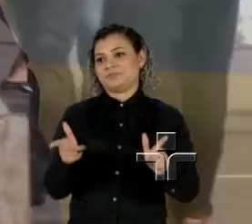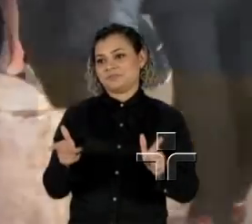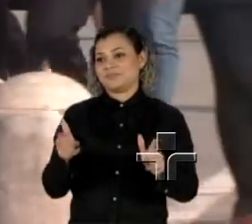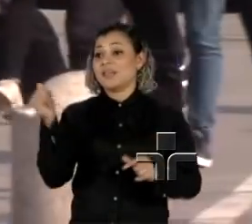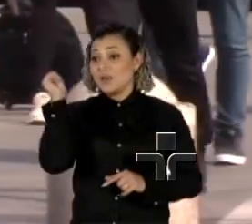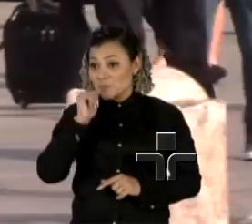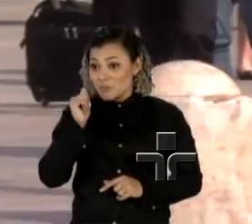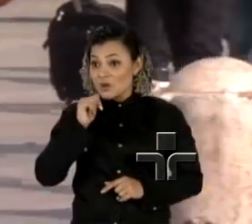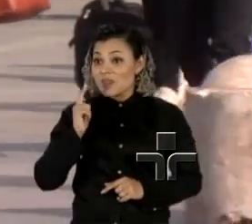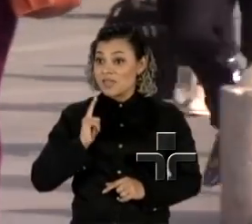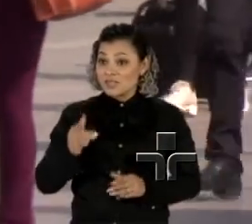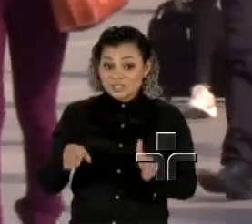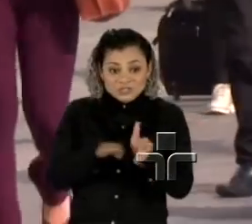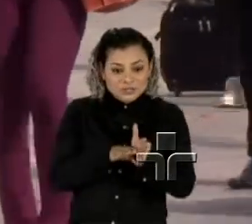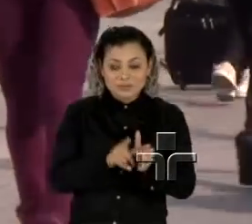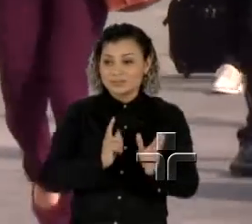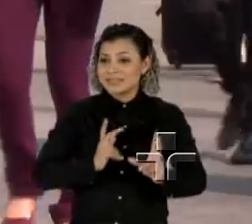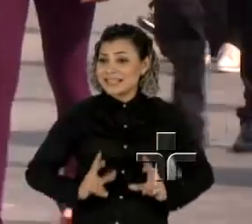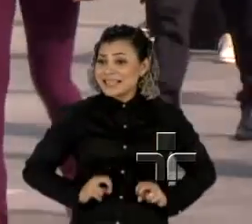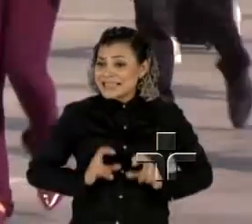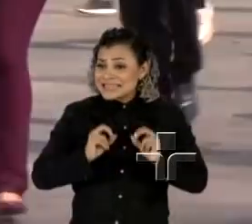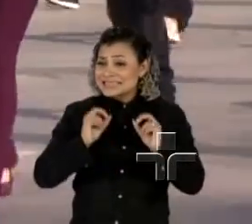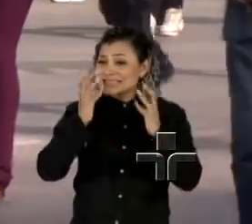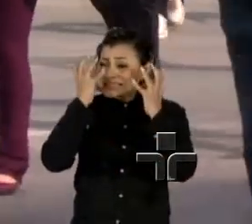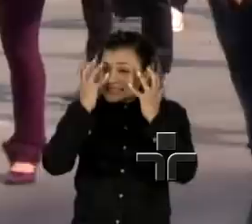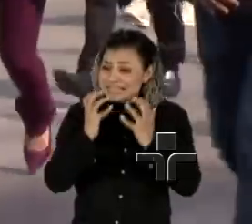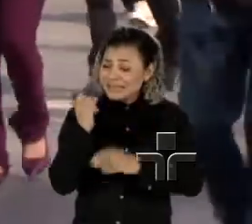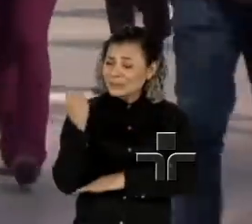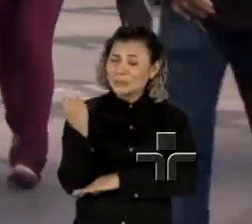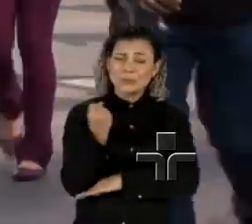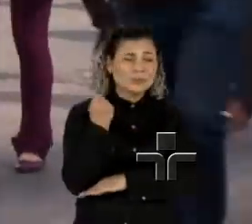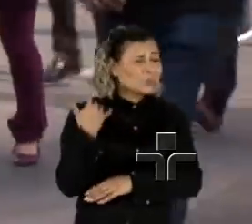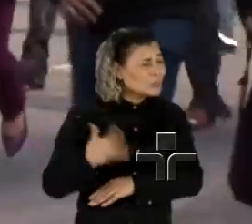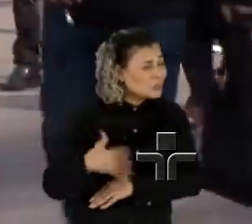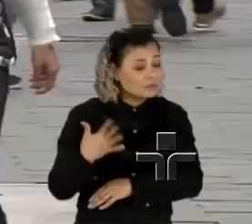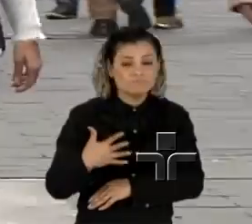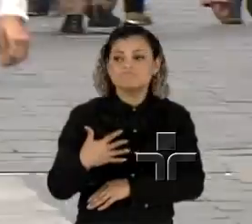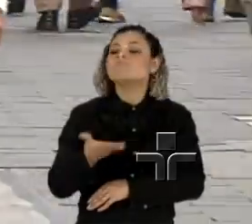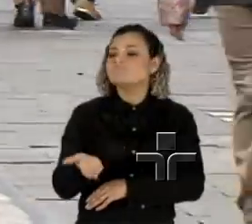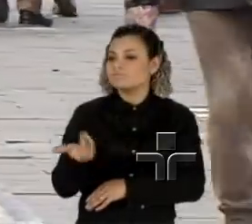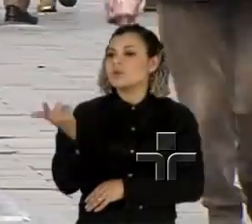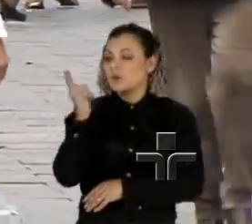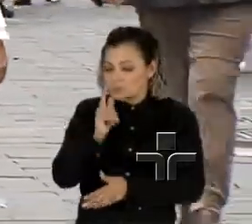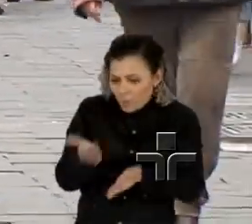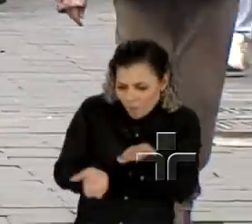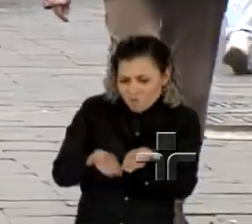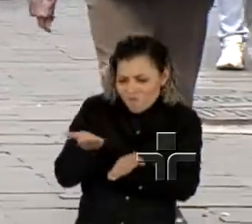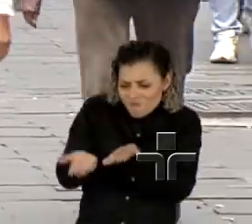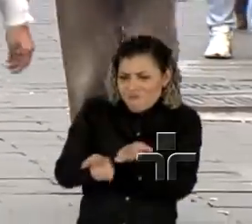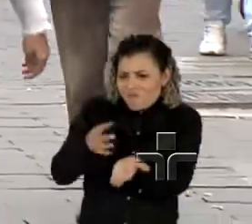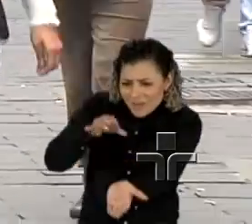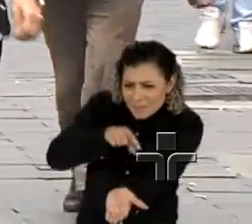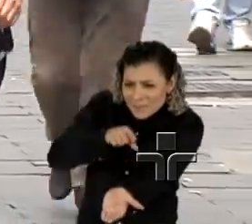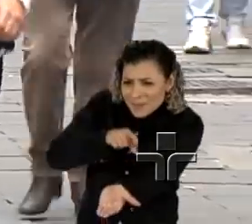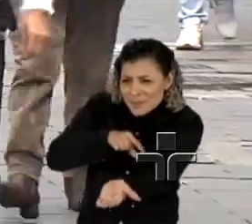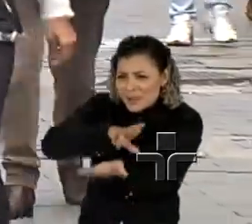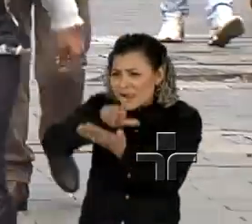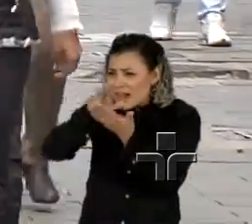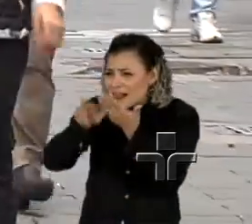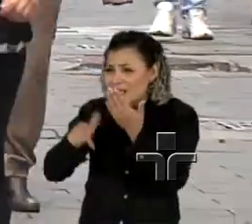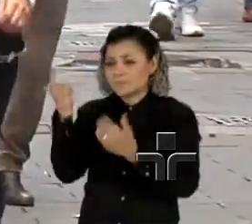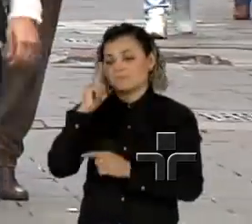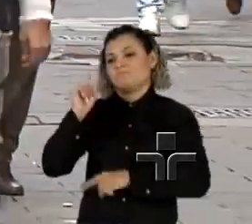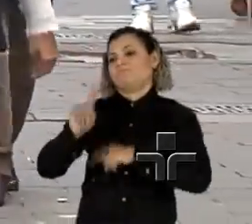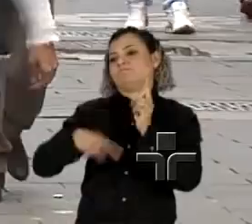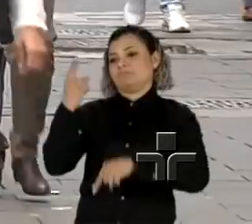a mulher que chega para nós com tumores chamados de metastáticos, o arsenal terapêutico é enorme. Nós temos